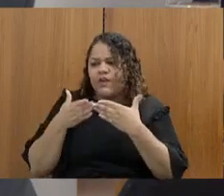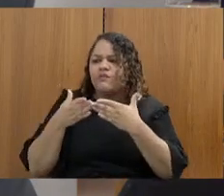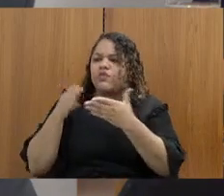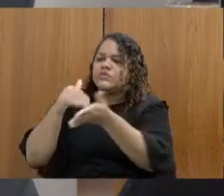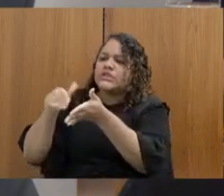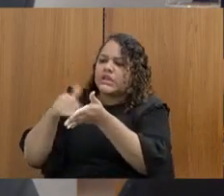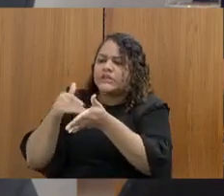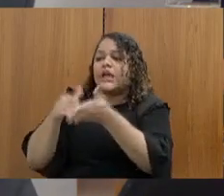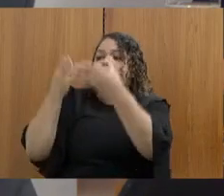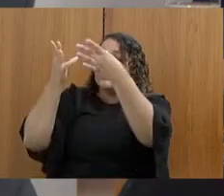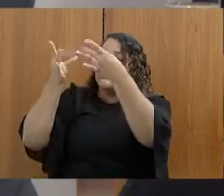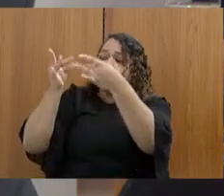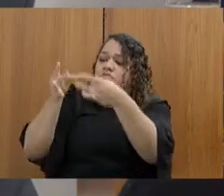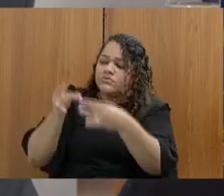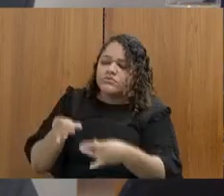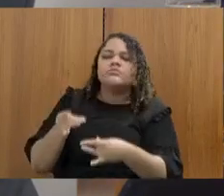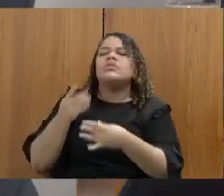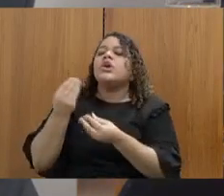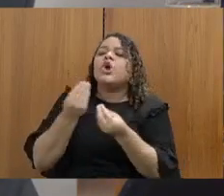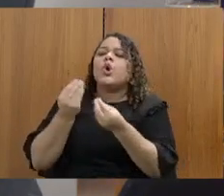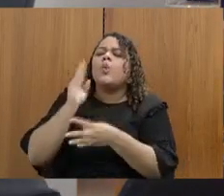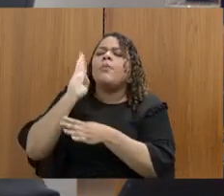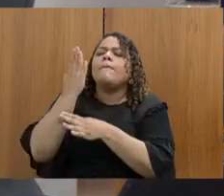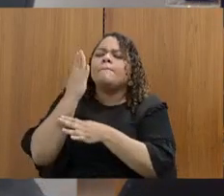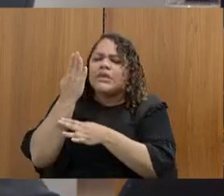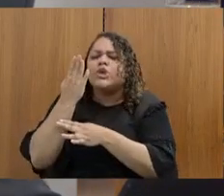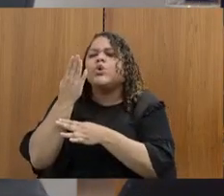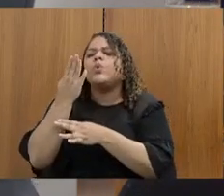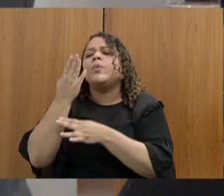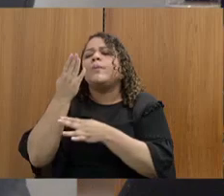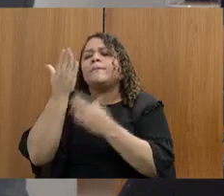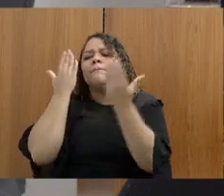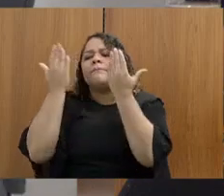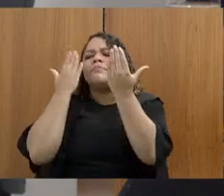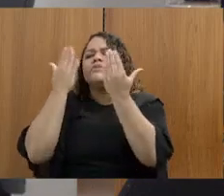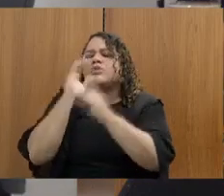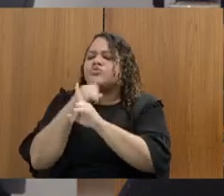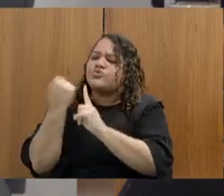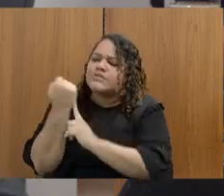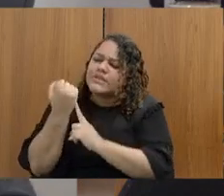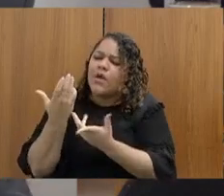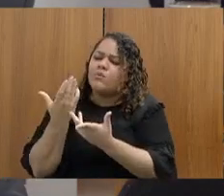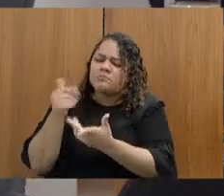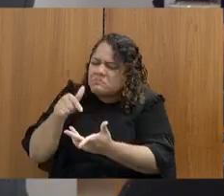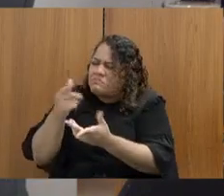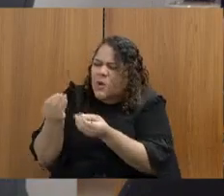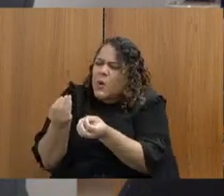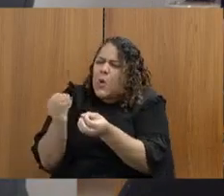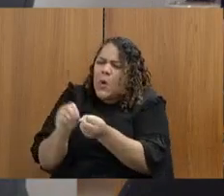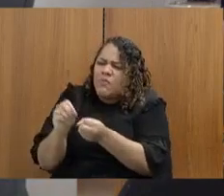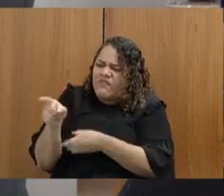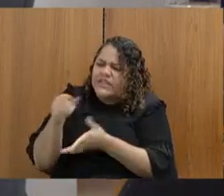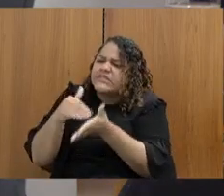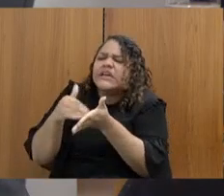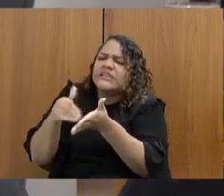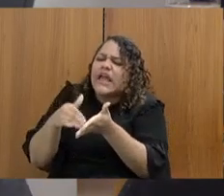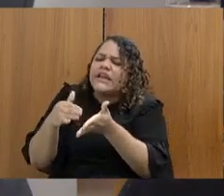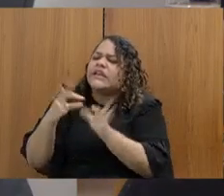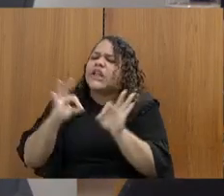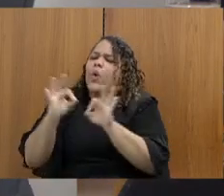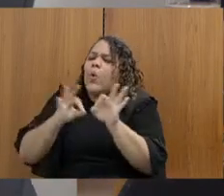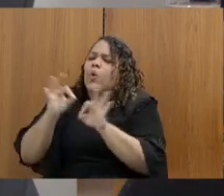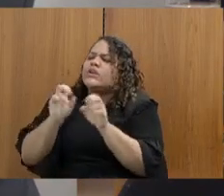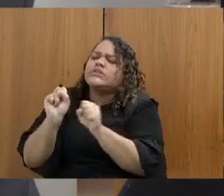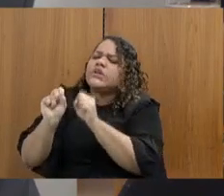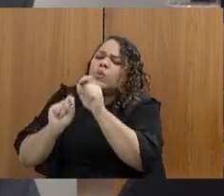questão biopsicossocial. Detalhar o quê? Que ação é essa que a secretaria está desenvolvendo para que a gente